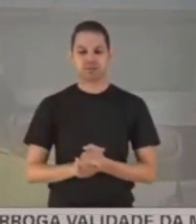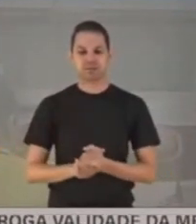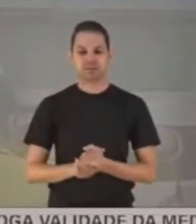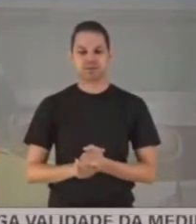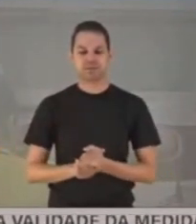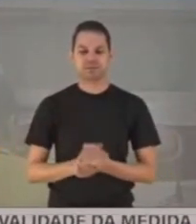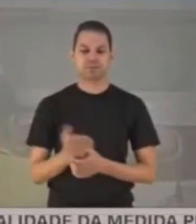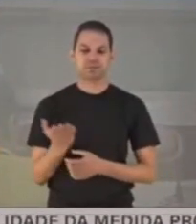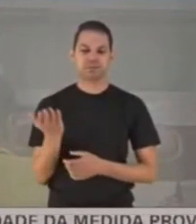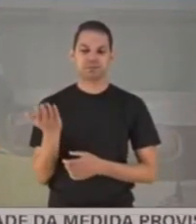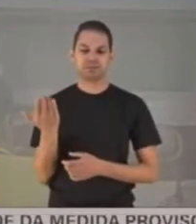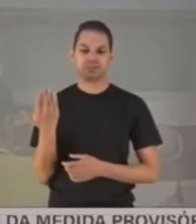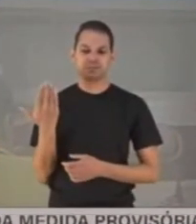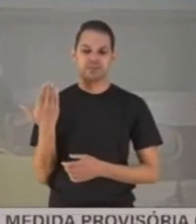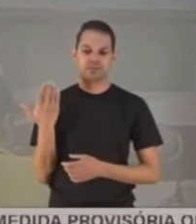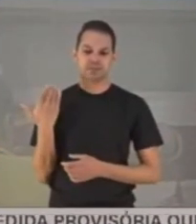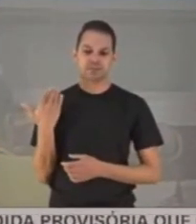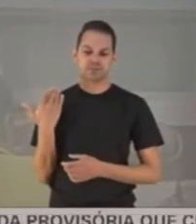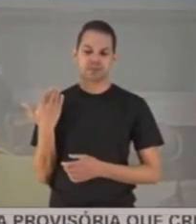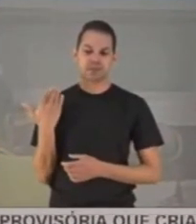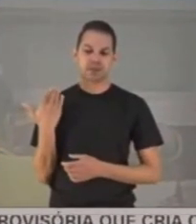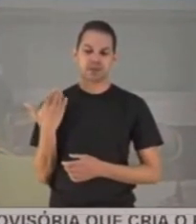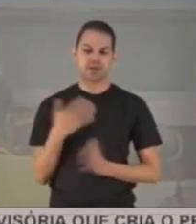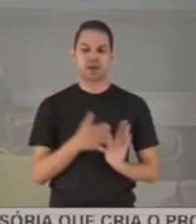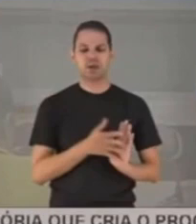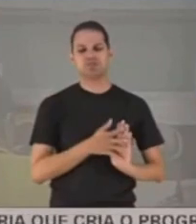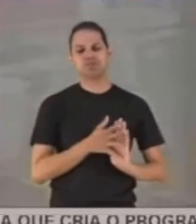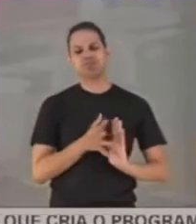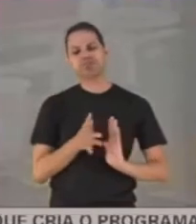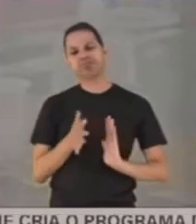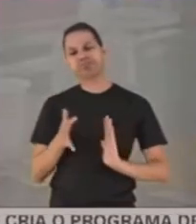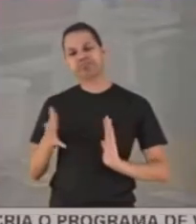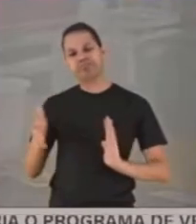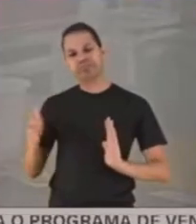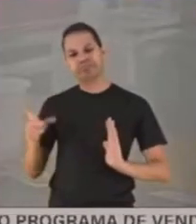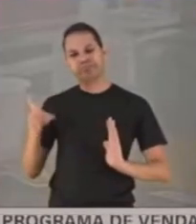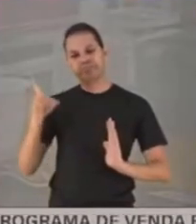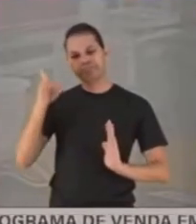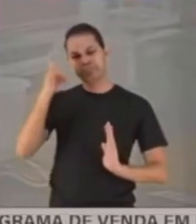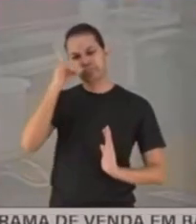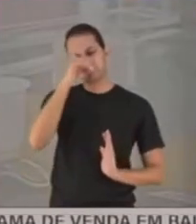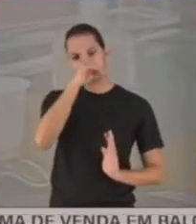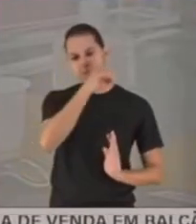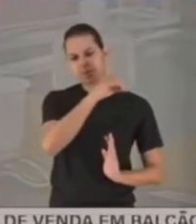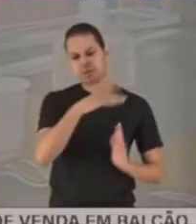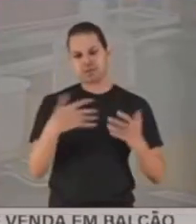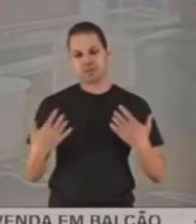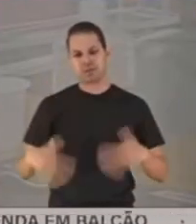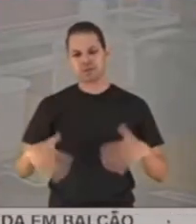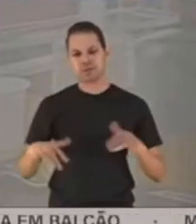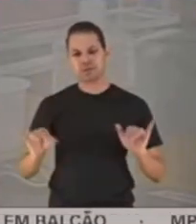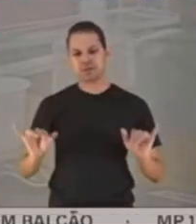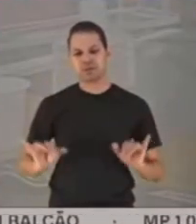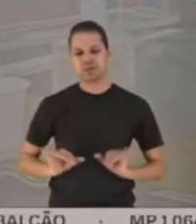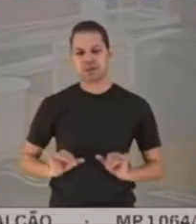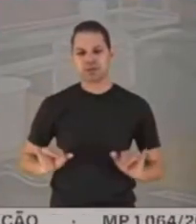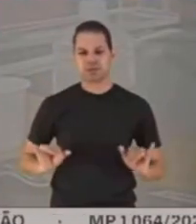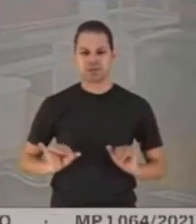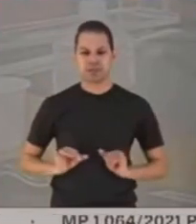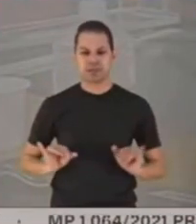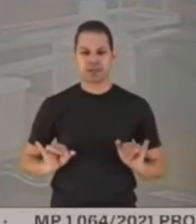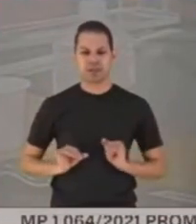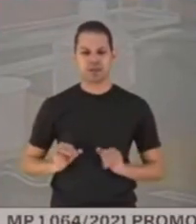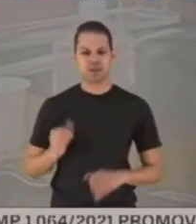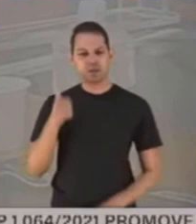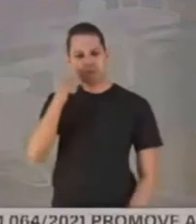tinha passado por uma tempestade, né, a passou muito tempo com esse sofrimento, não só